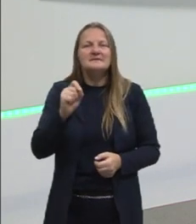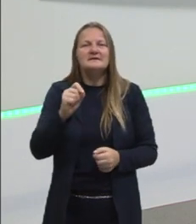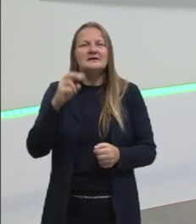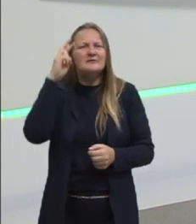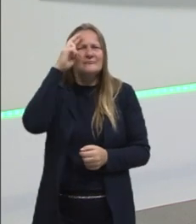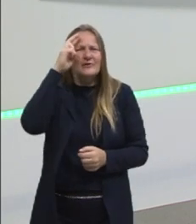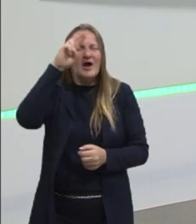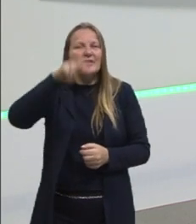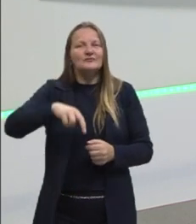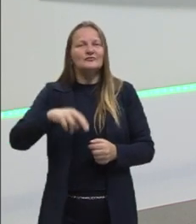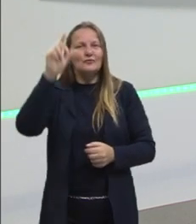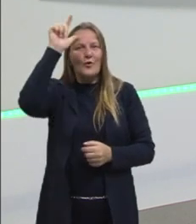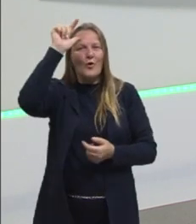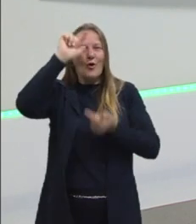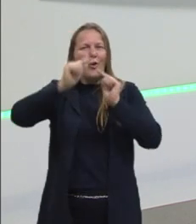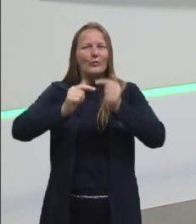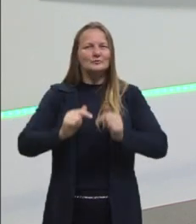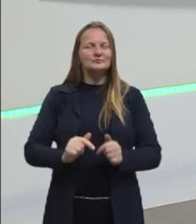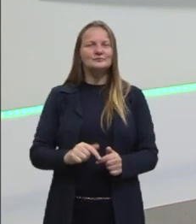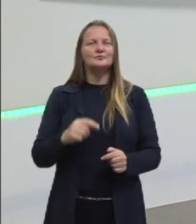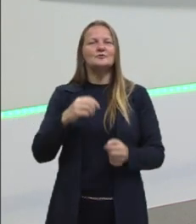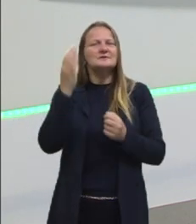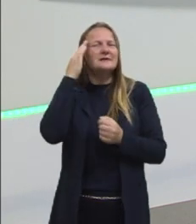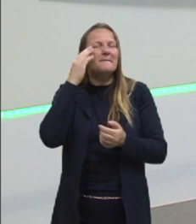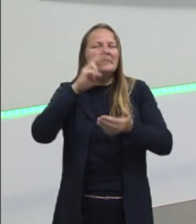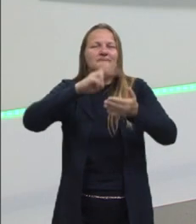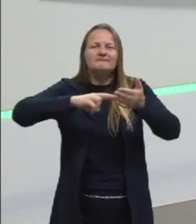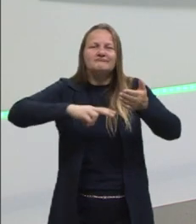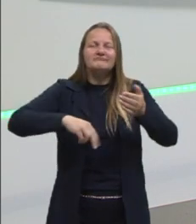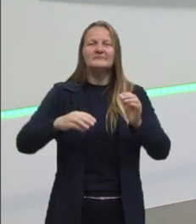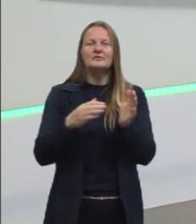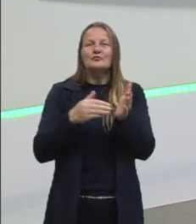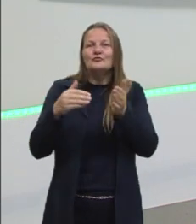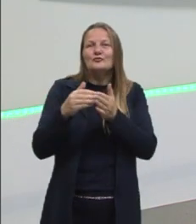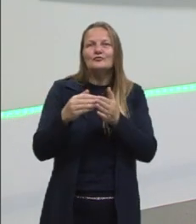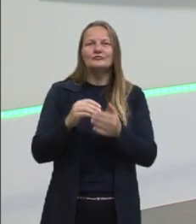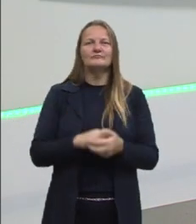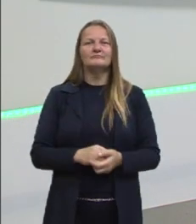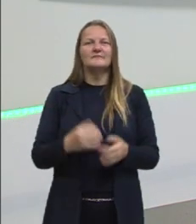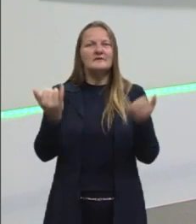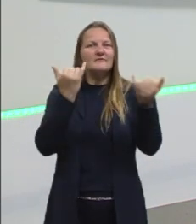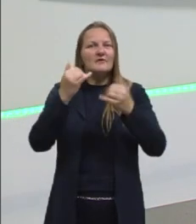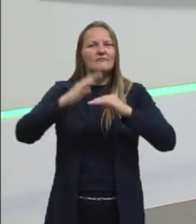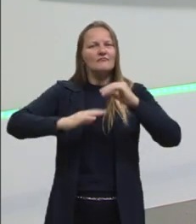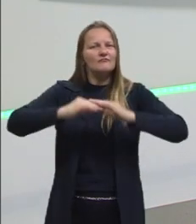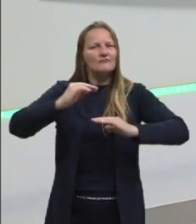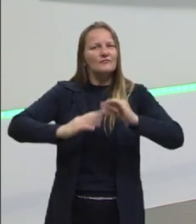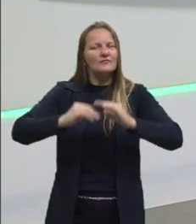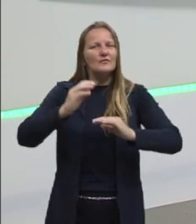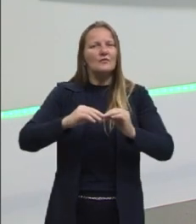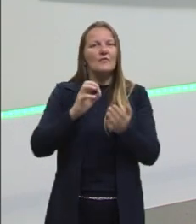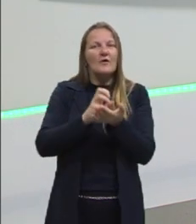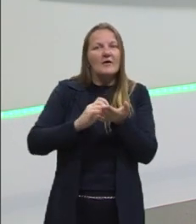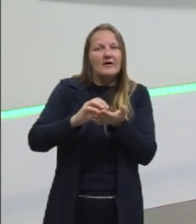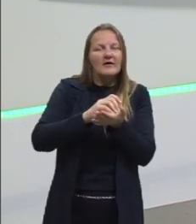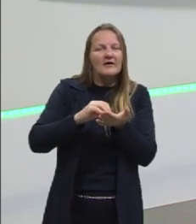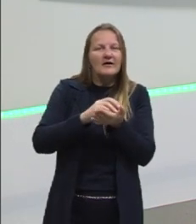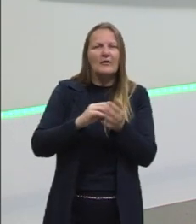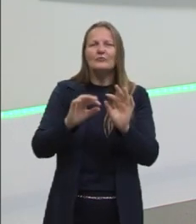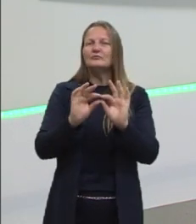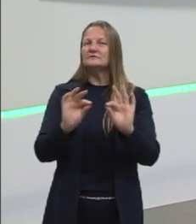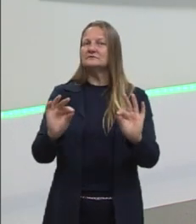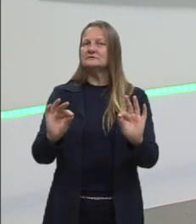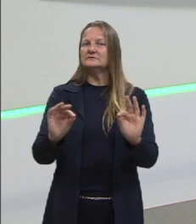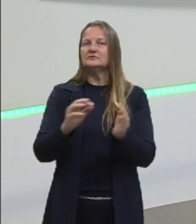raciocínio lógico, saber interpretar a questão. E aí, efetuar os cálculos, mesmo que sejam os cálculos